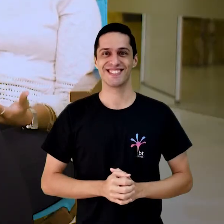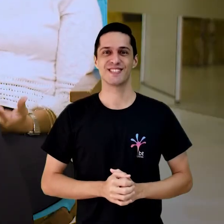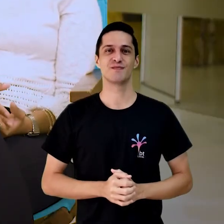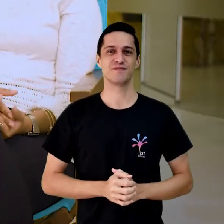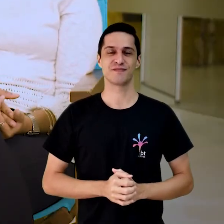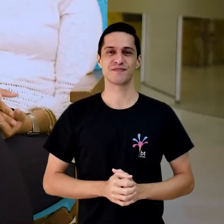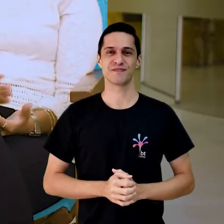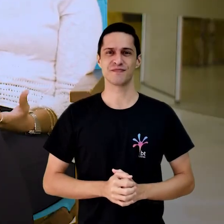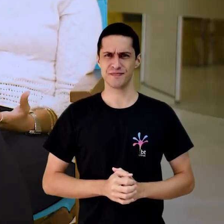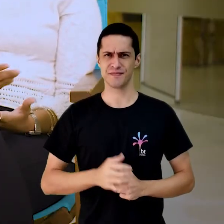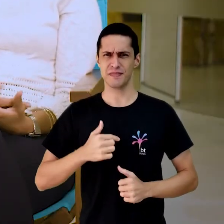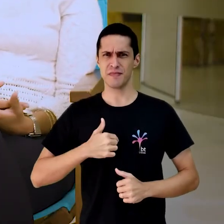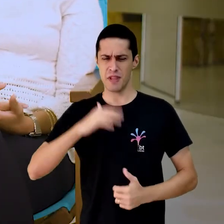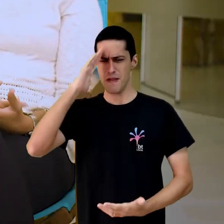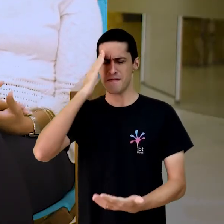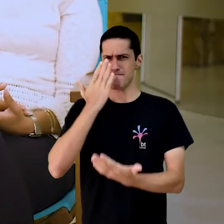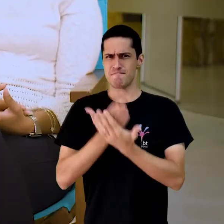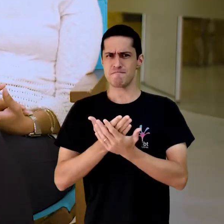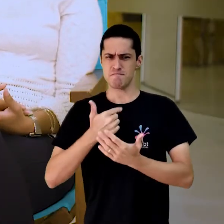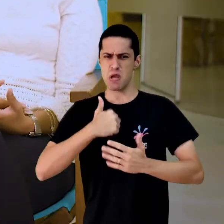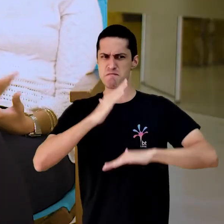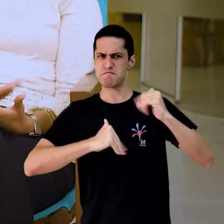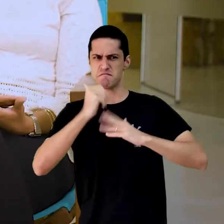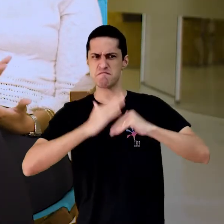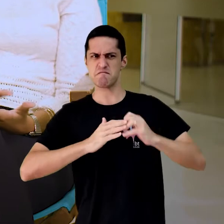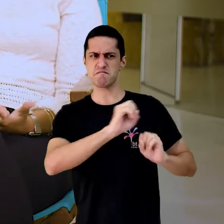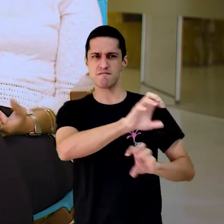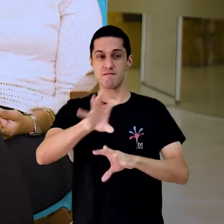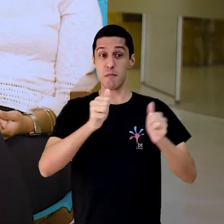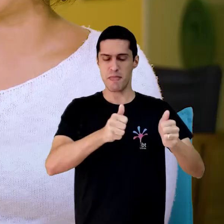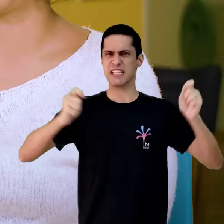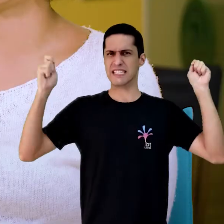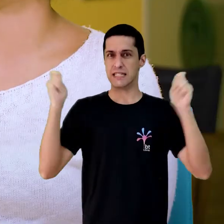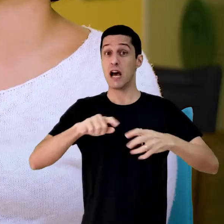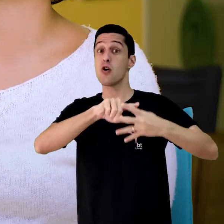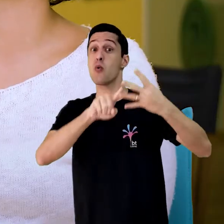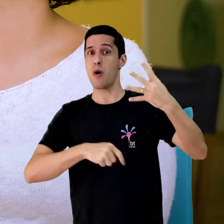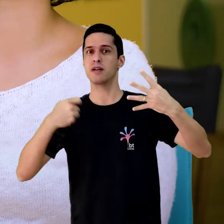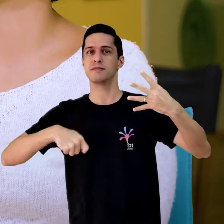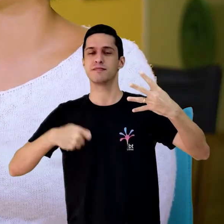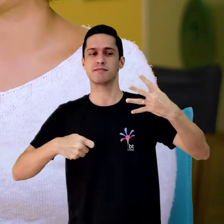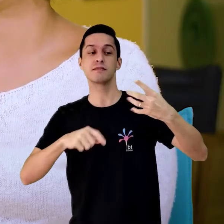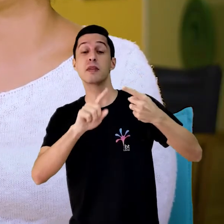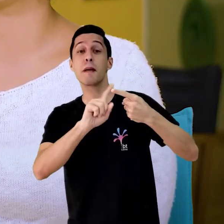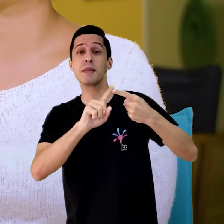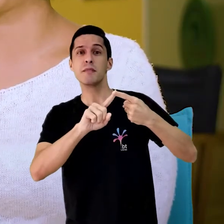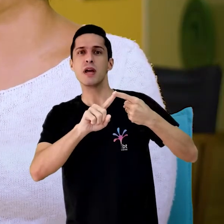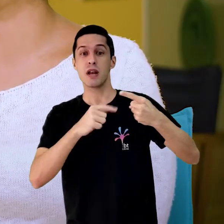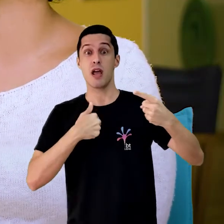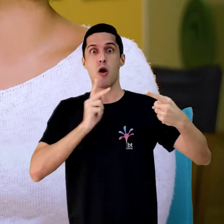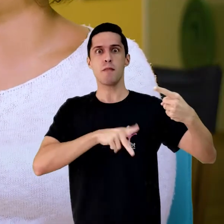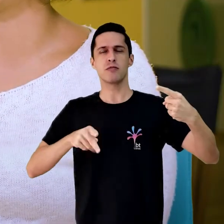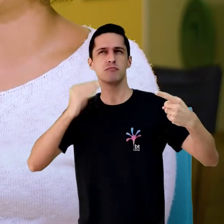A crença da auto eficácia é construída por quatro fontes diferentes. A primeira é a experiência pessoal, então, a interpretação que o professor tem sobre suas